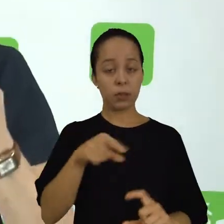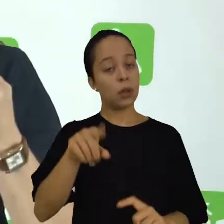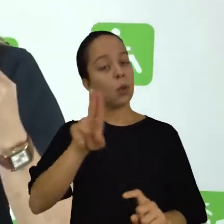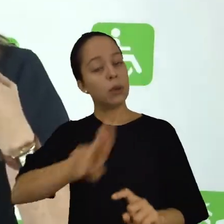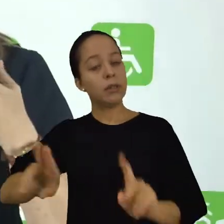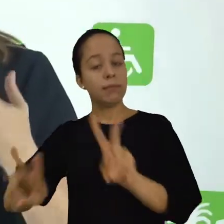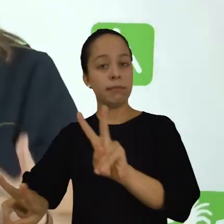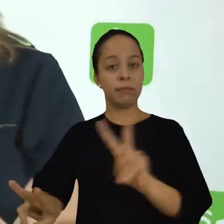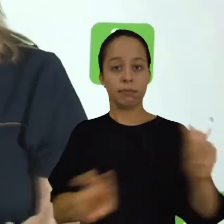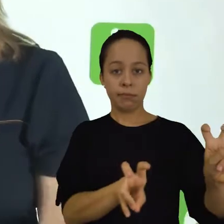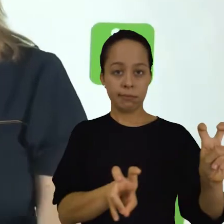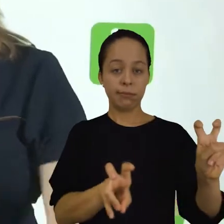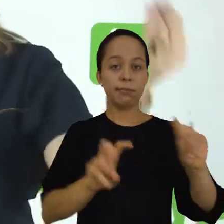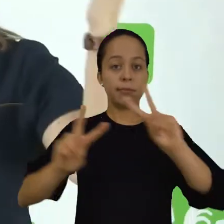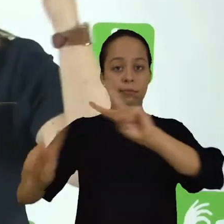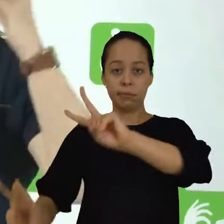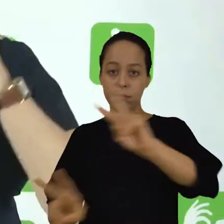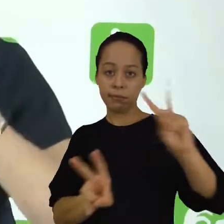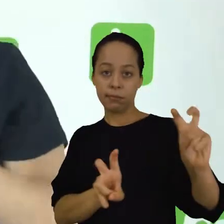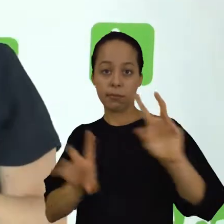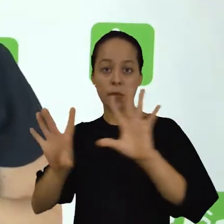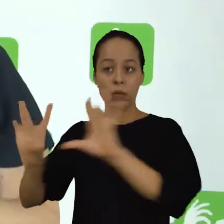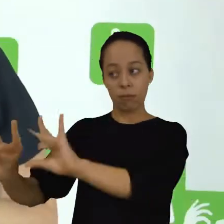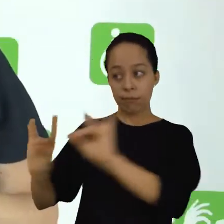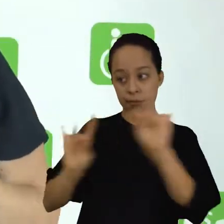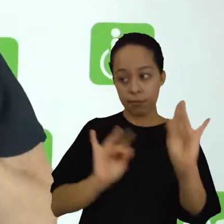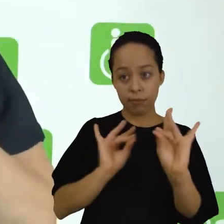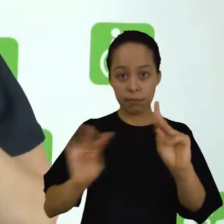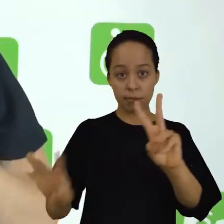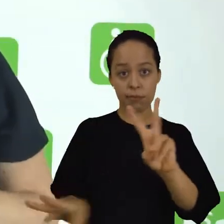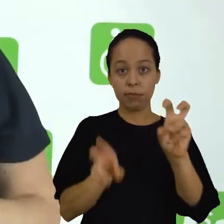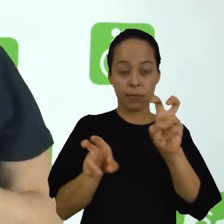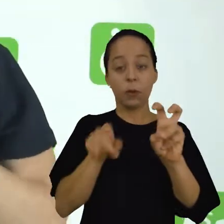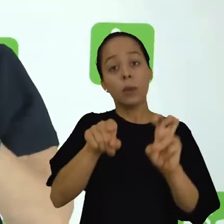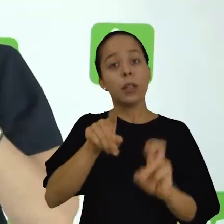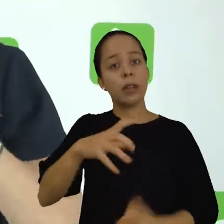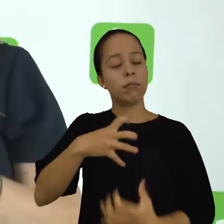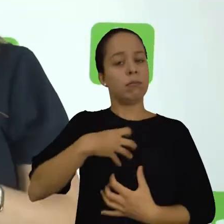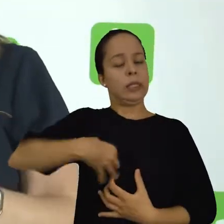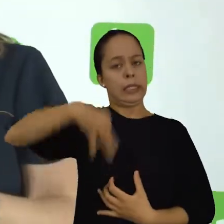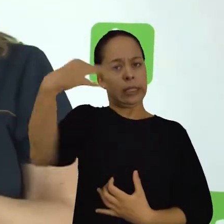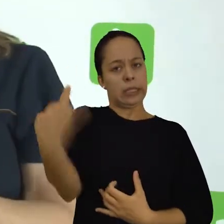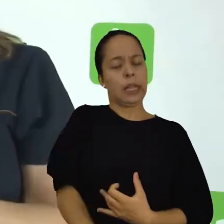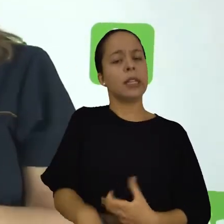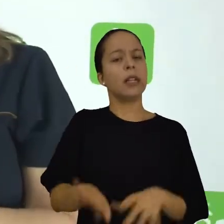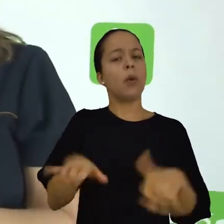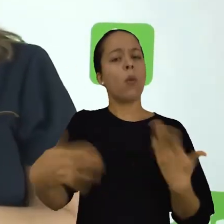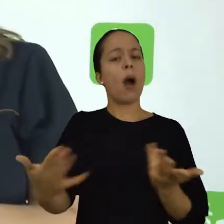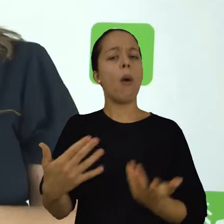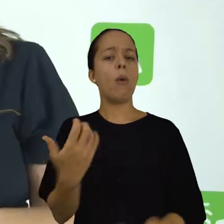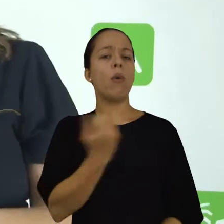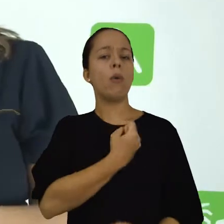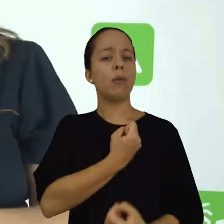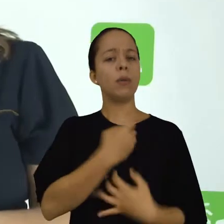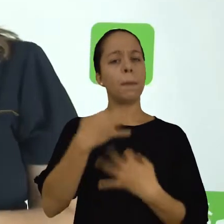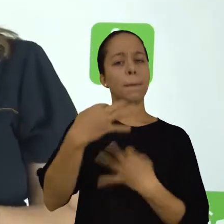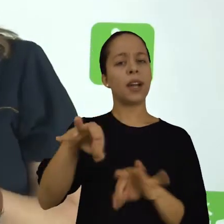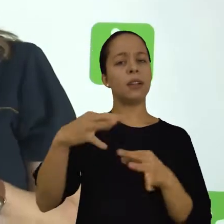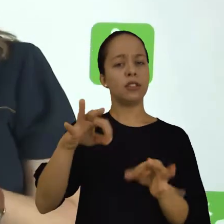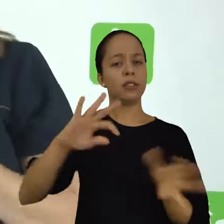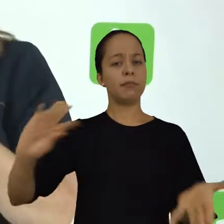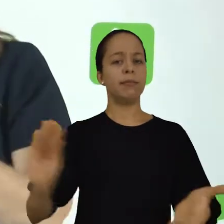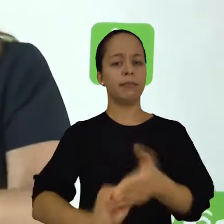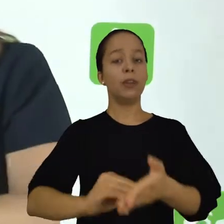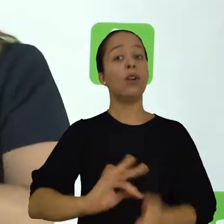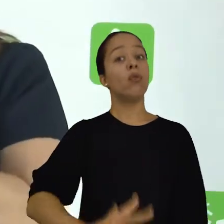como citação direta do autor, você tenha certeza da página indicada